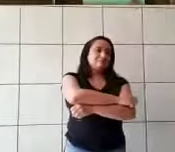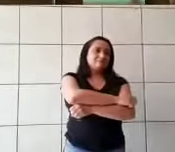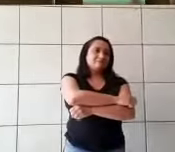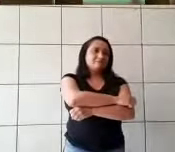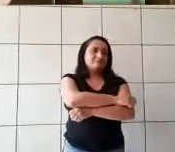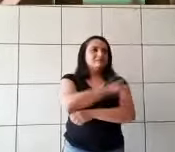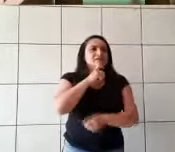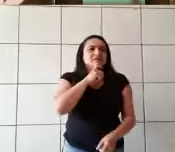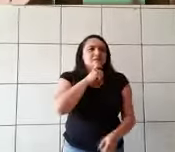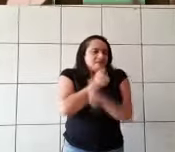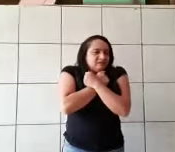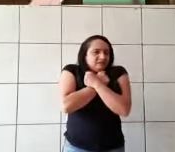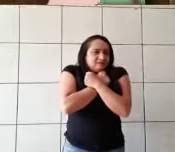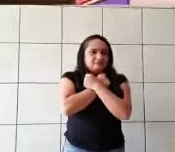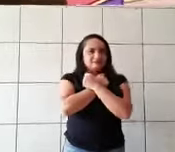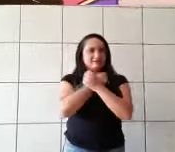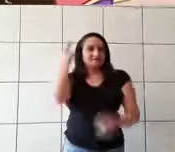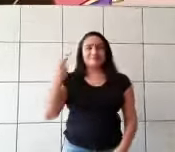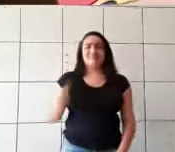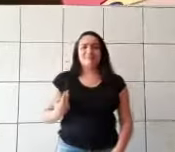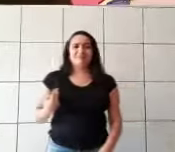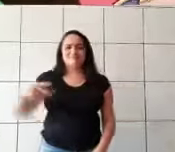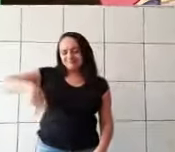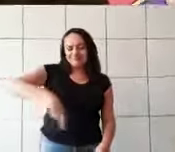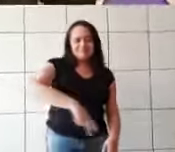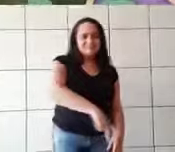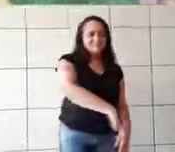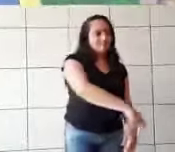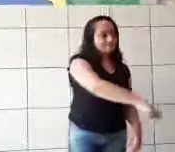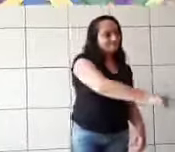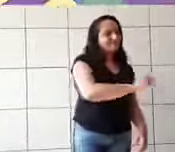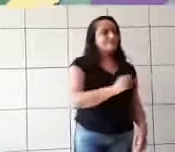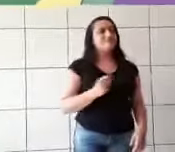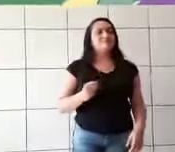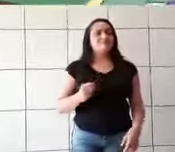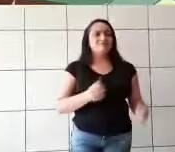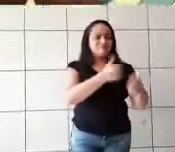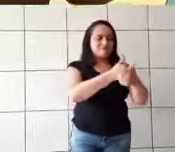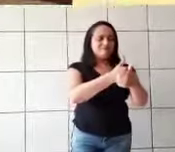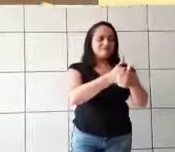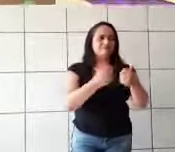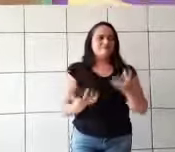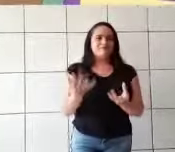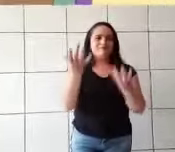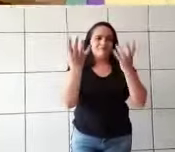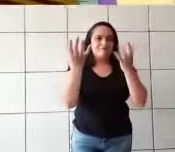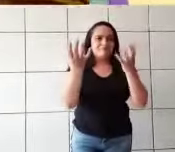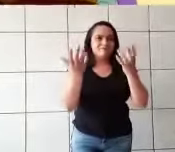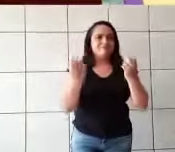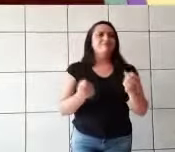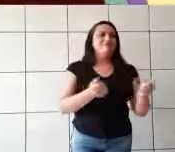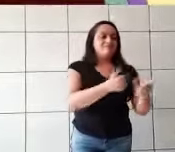Devido ao frio, Cinderela descia as escadas até perto da chaminé e esquentava-se perto do fogo e